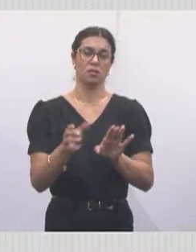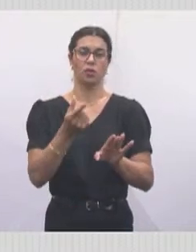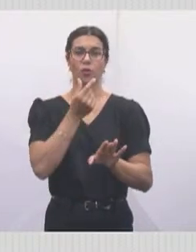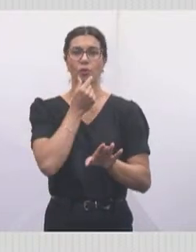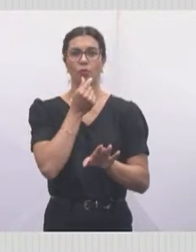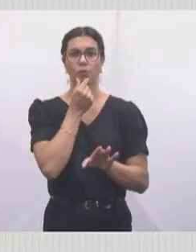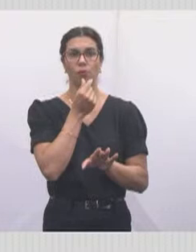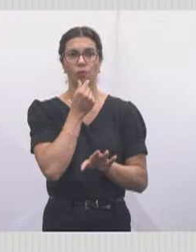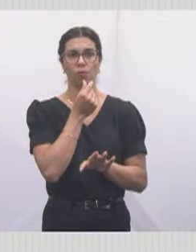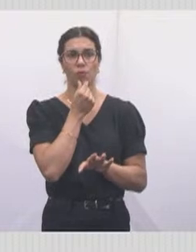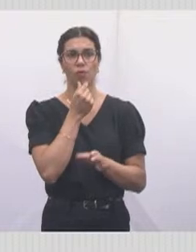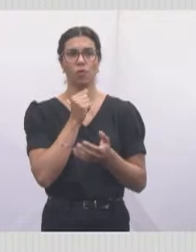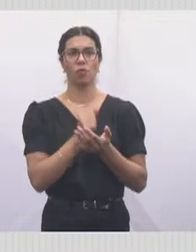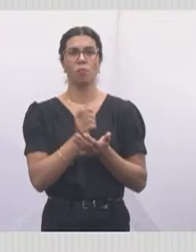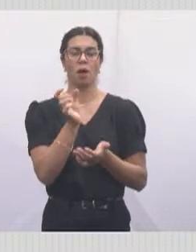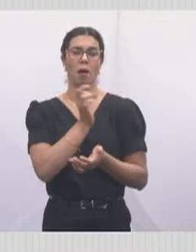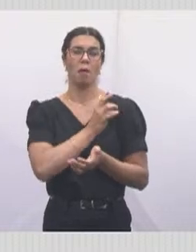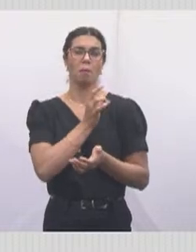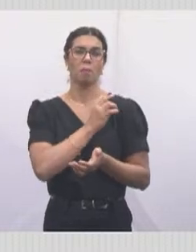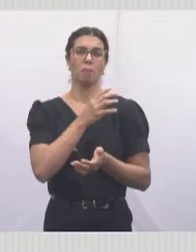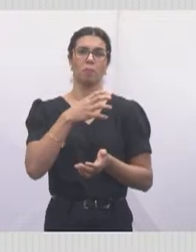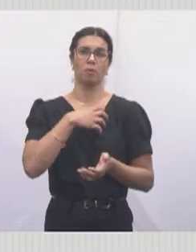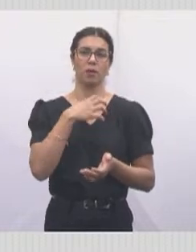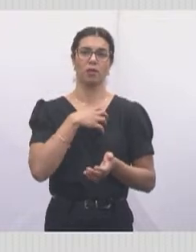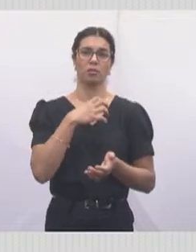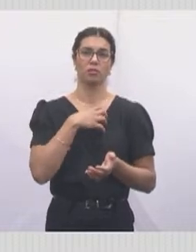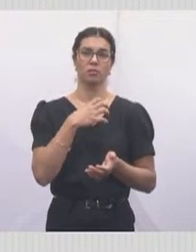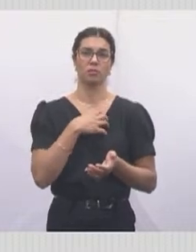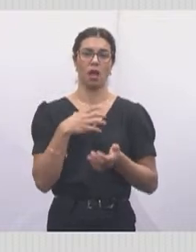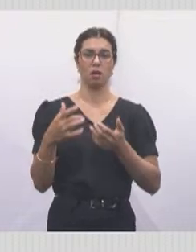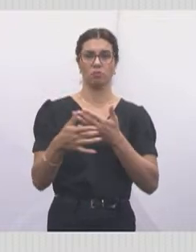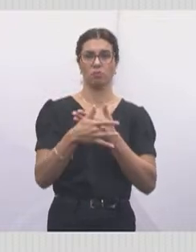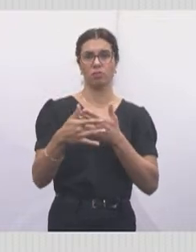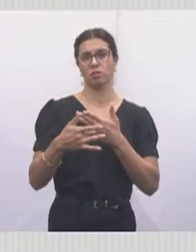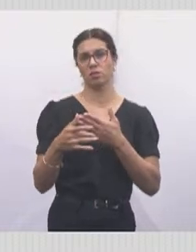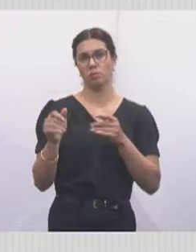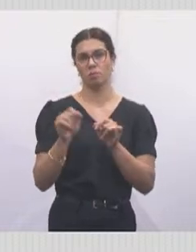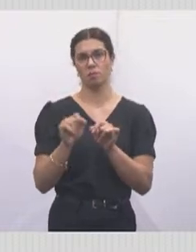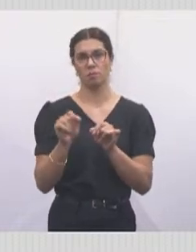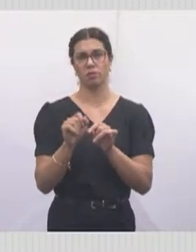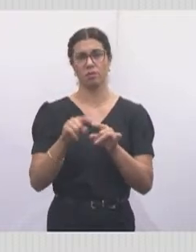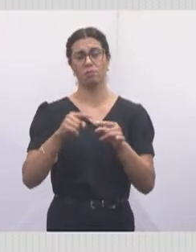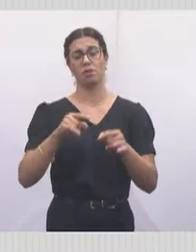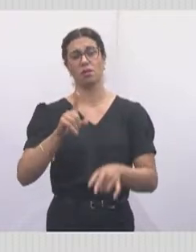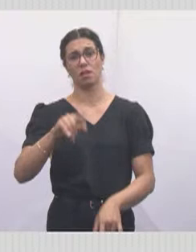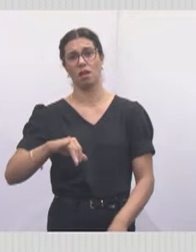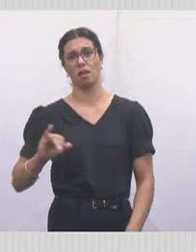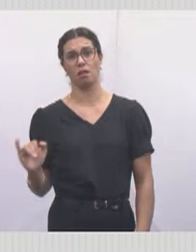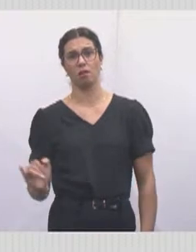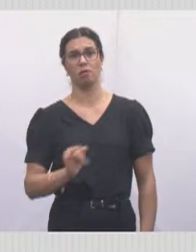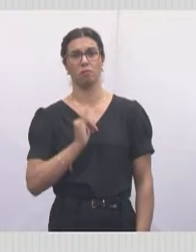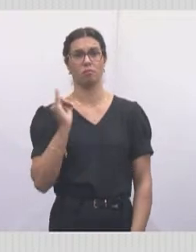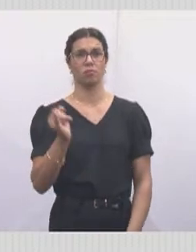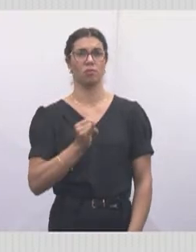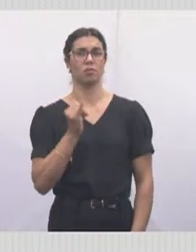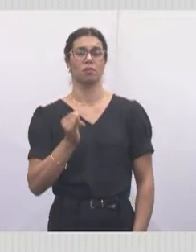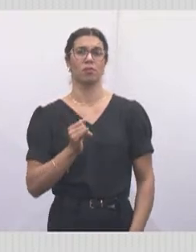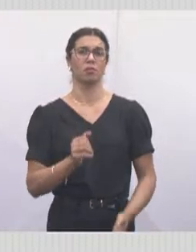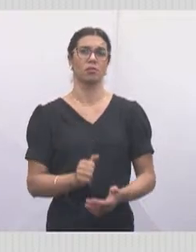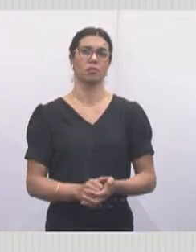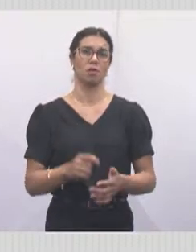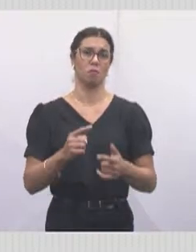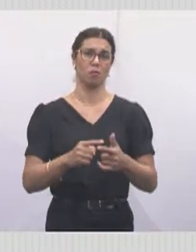com medo de fazer esse exame tão importante da próstata,